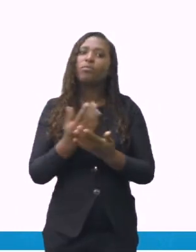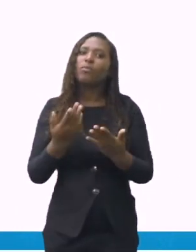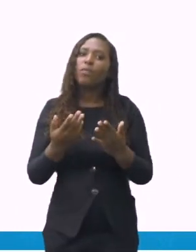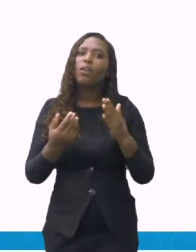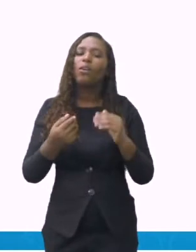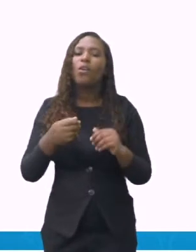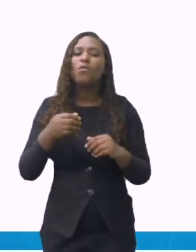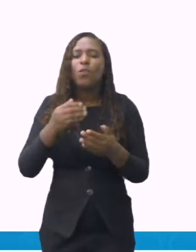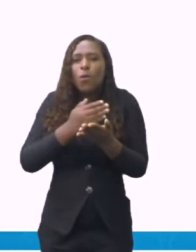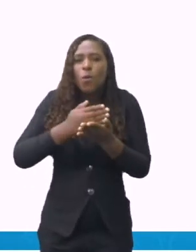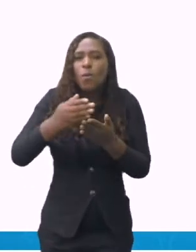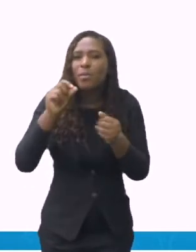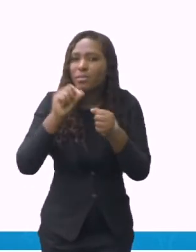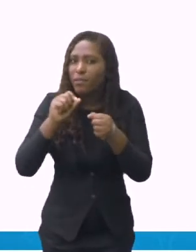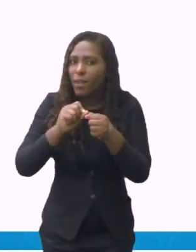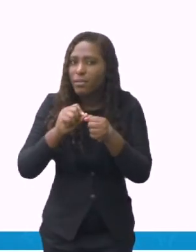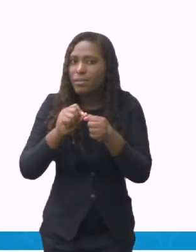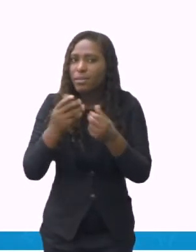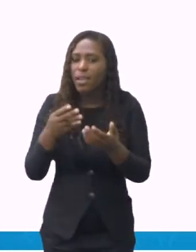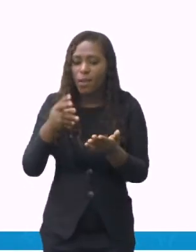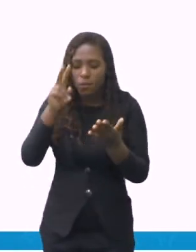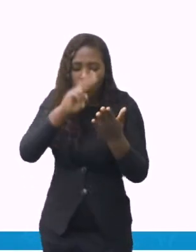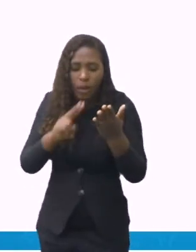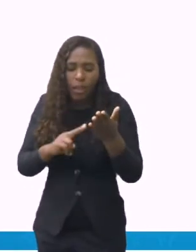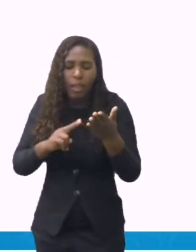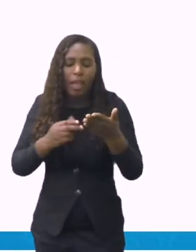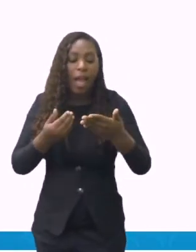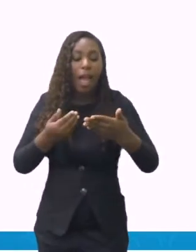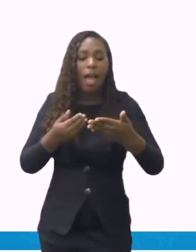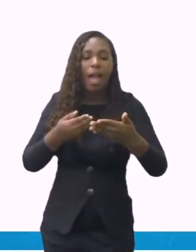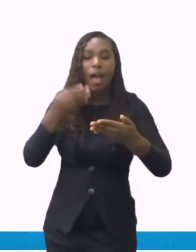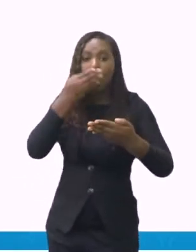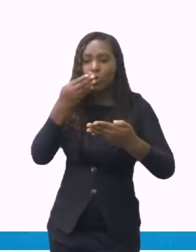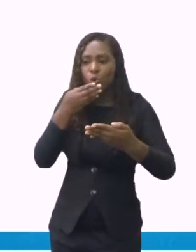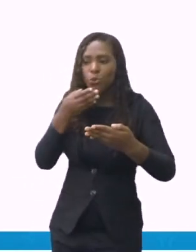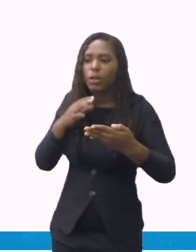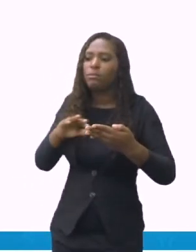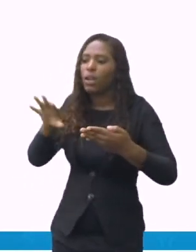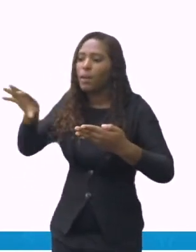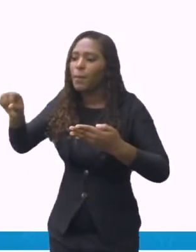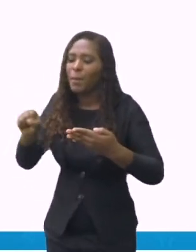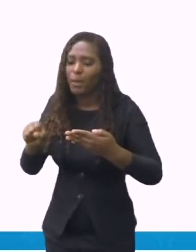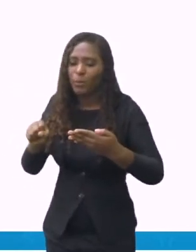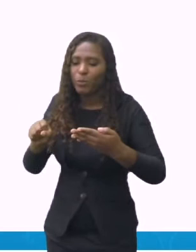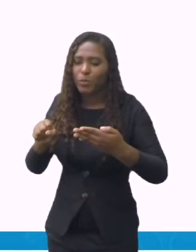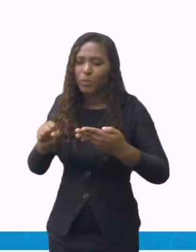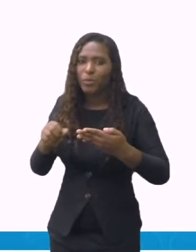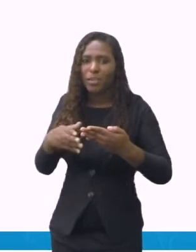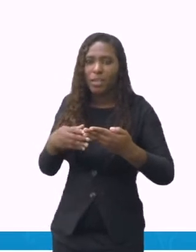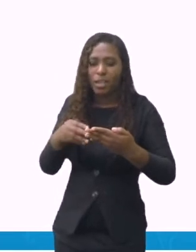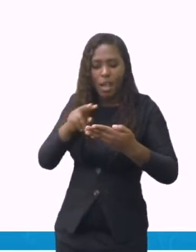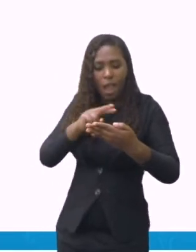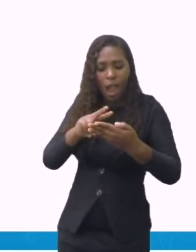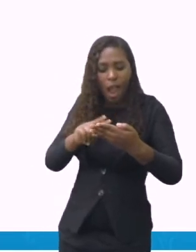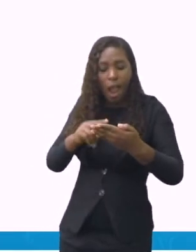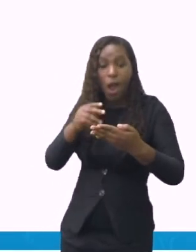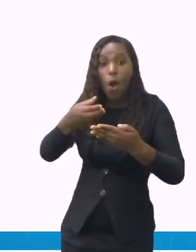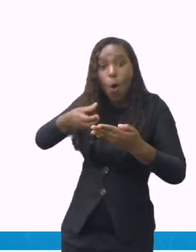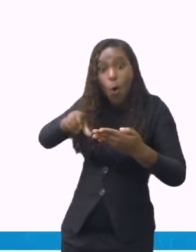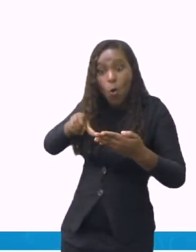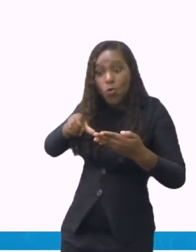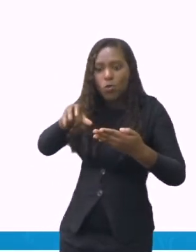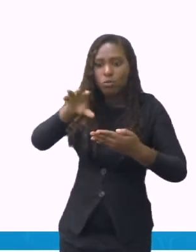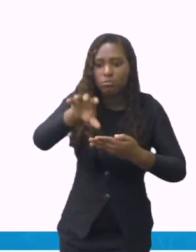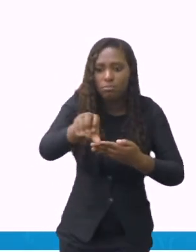buscar o açúcar. Ovo? Eu vou pegar, então, o ovo. Chocolate? Eu busco o chocolate. Óleo,